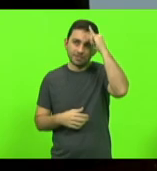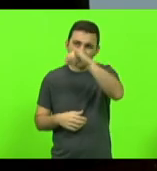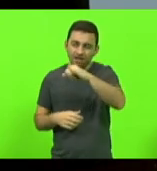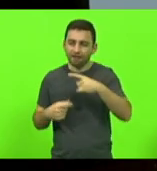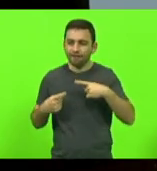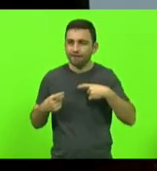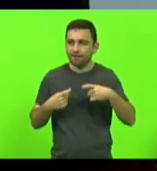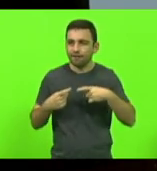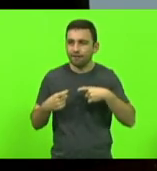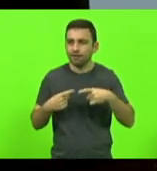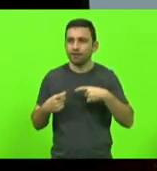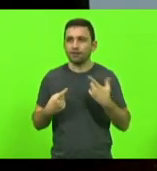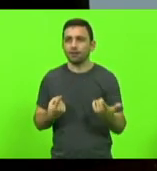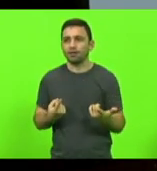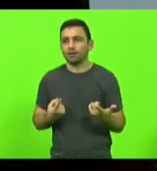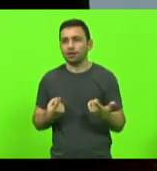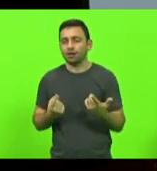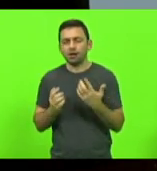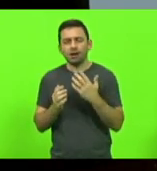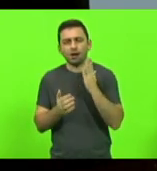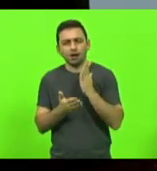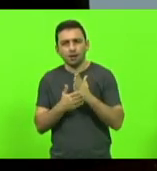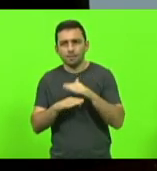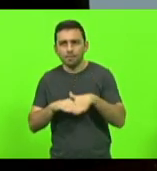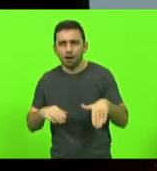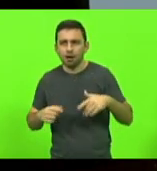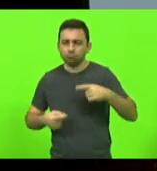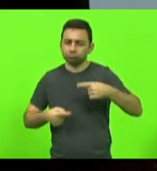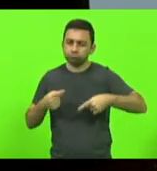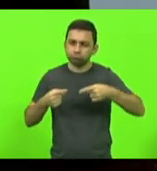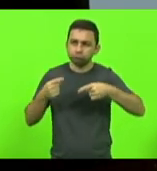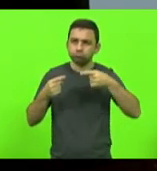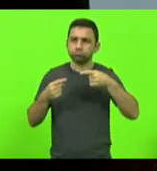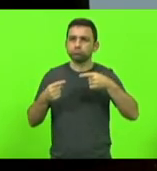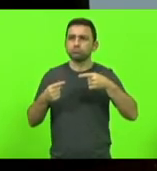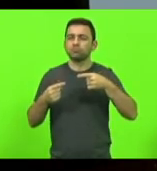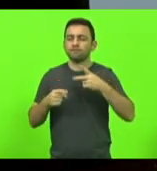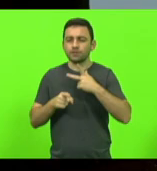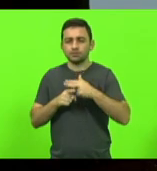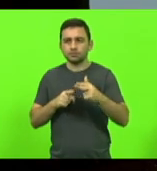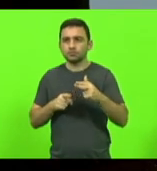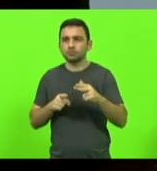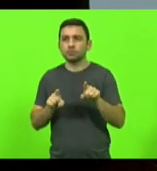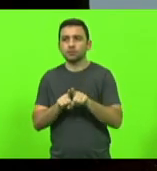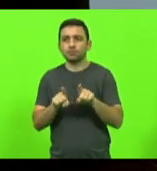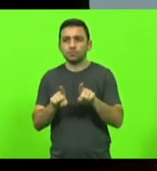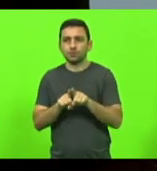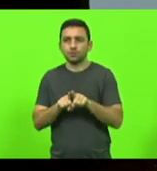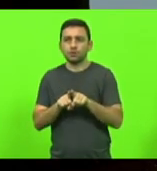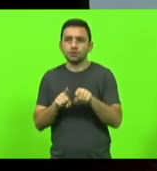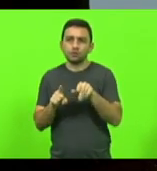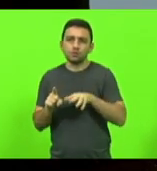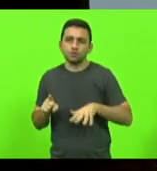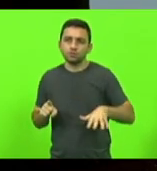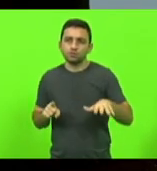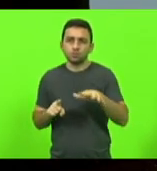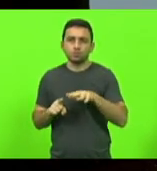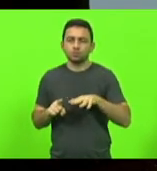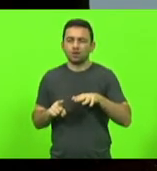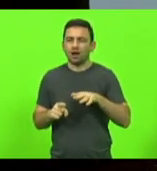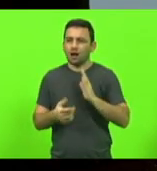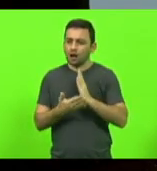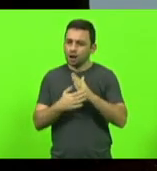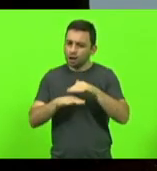superar os conflitos e tirar o homem da selvageria.